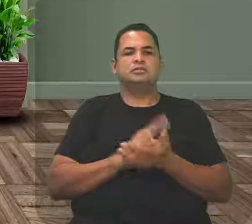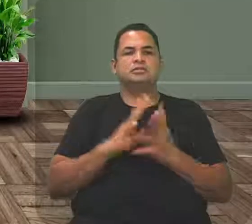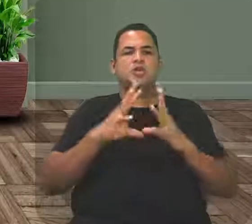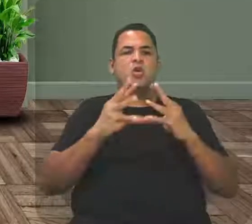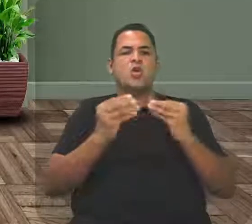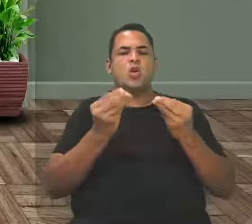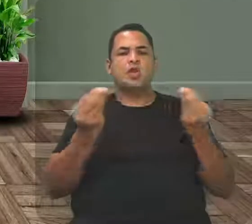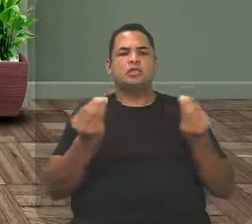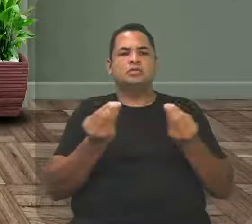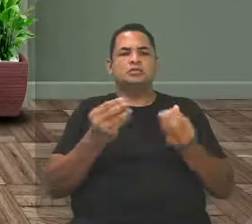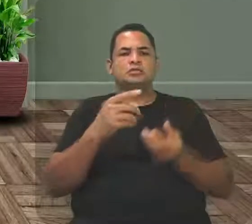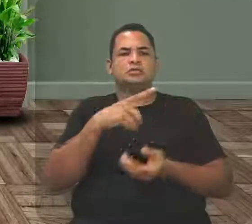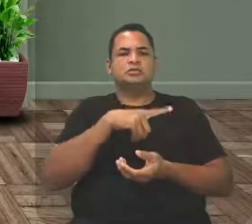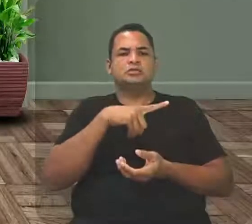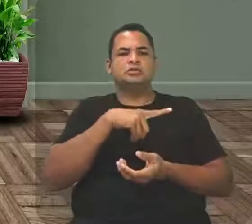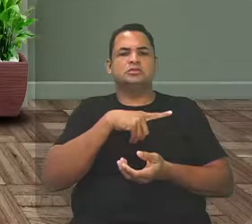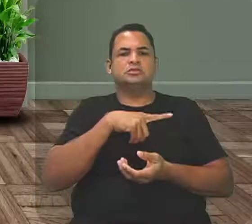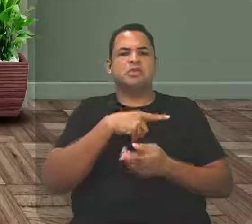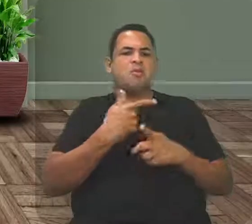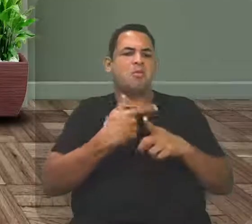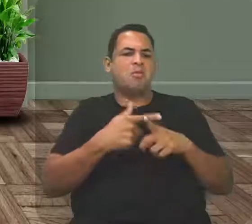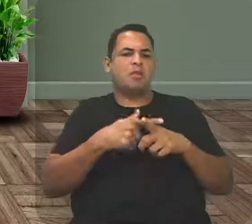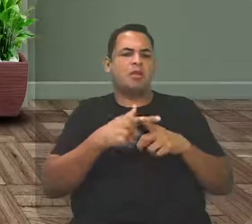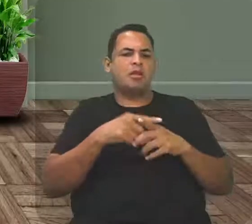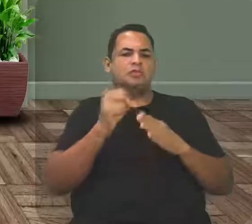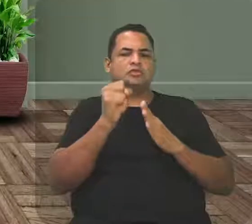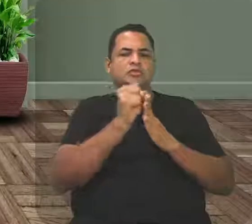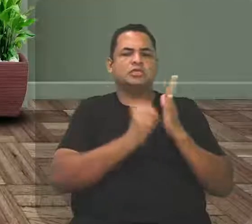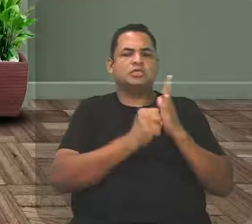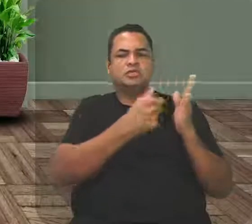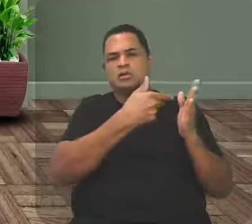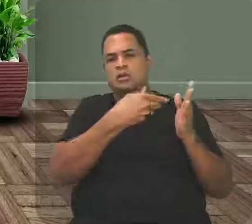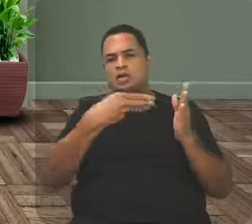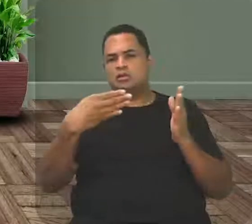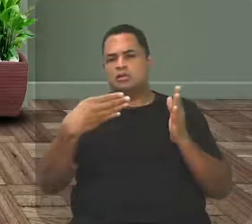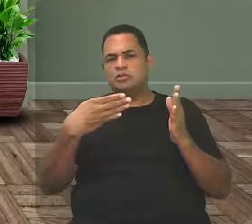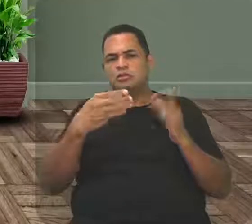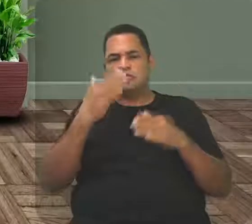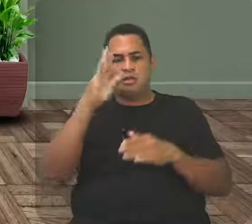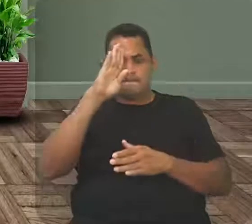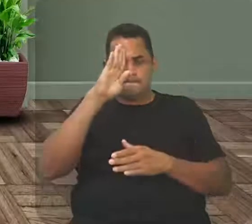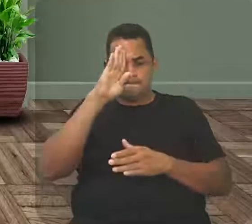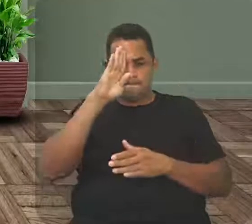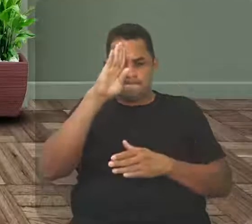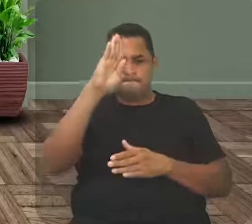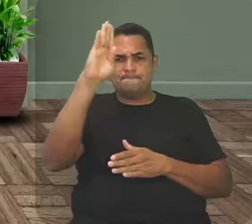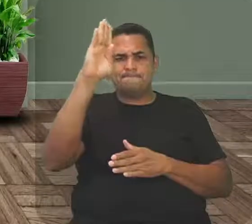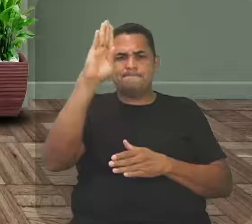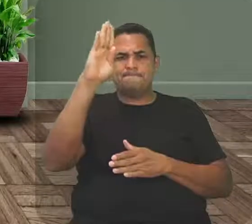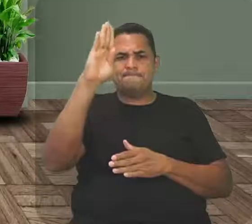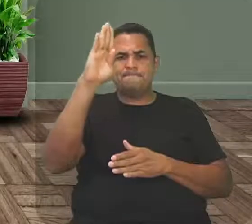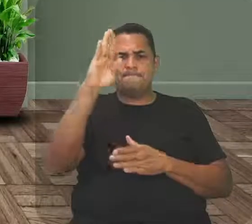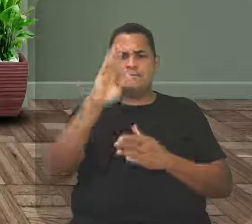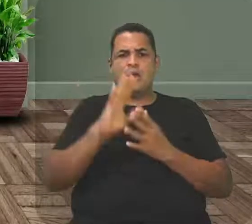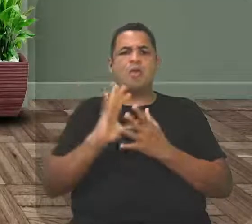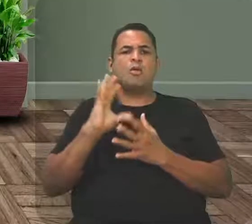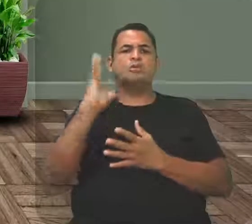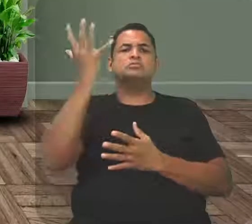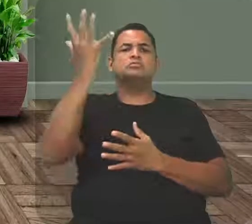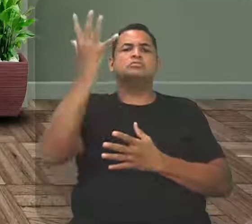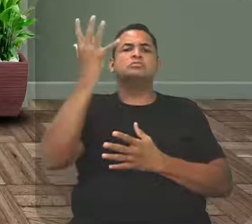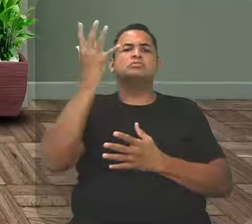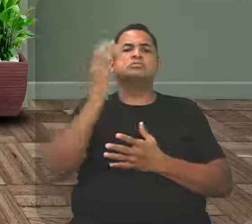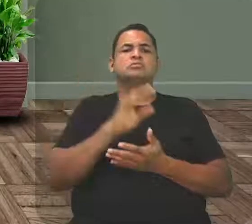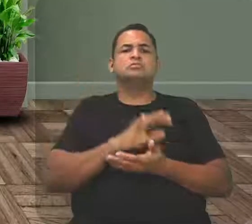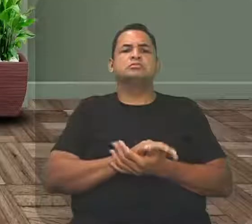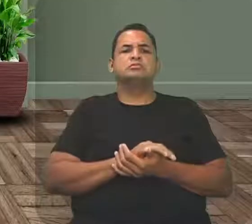tudo isso, nós temos a crise do século XIV, que foi a principal, digamos assim, o principal evento, que